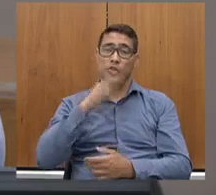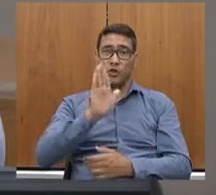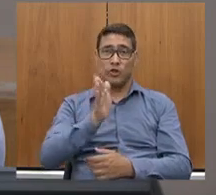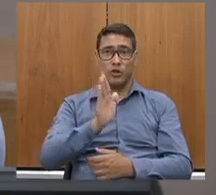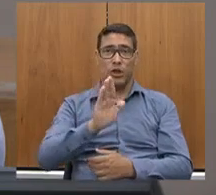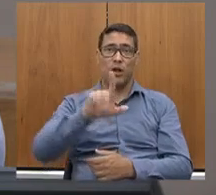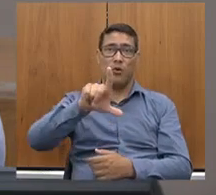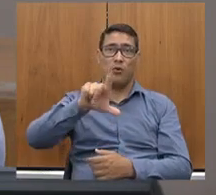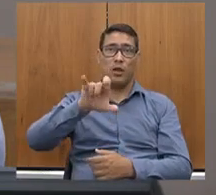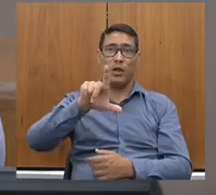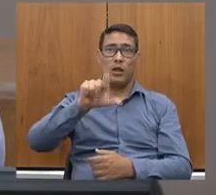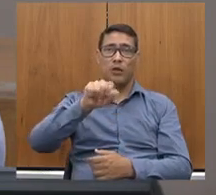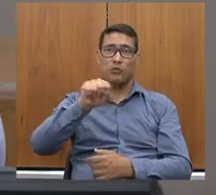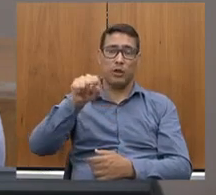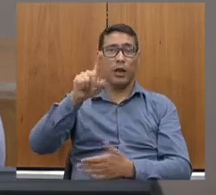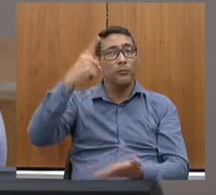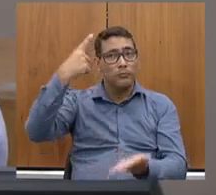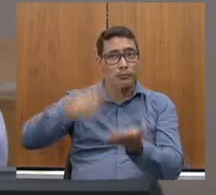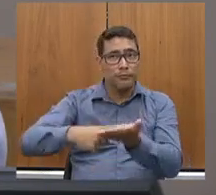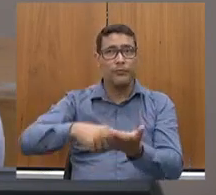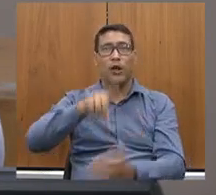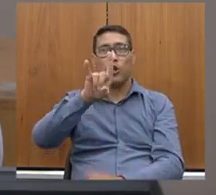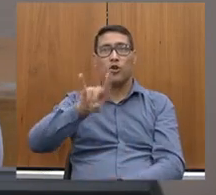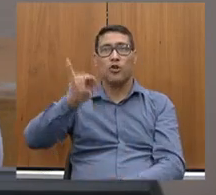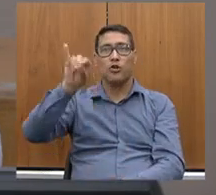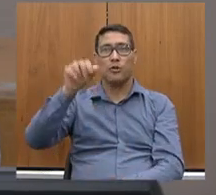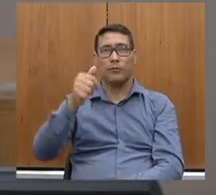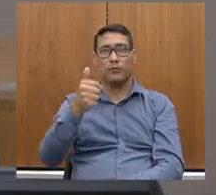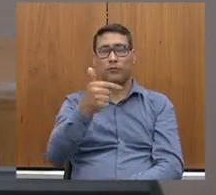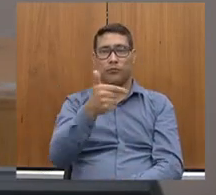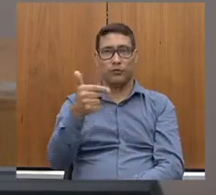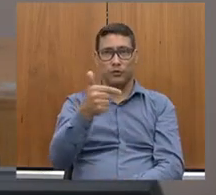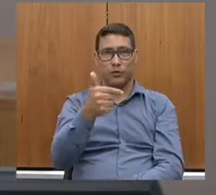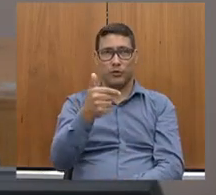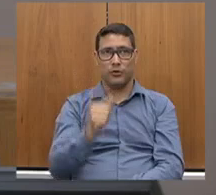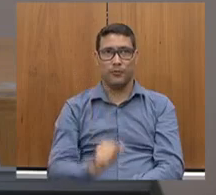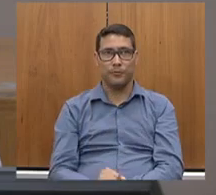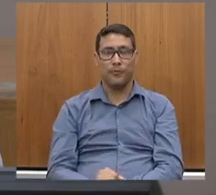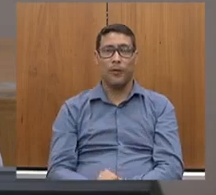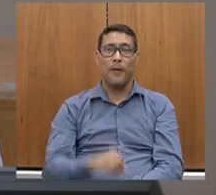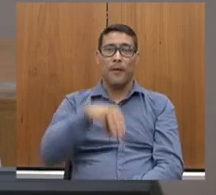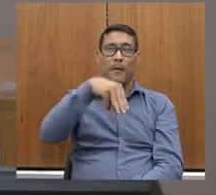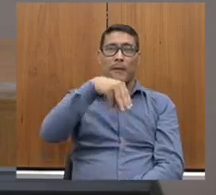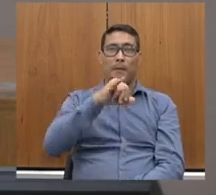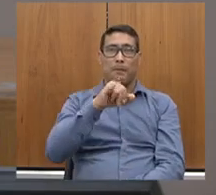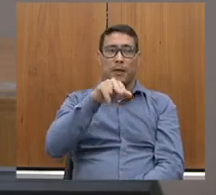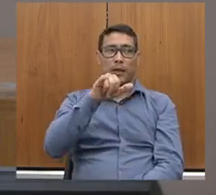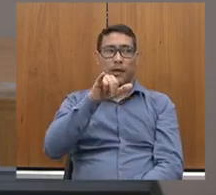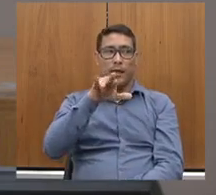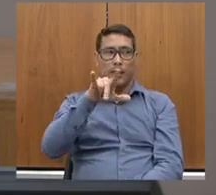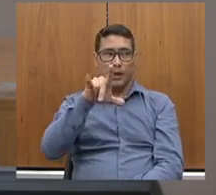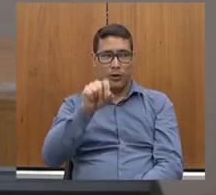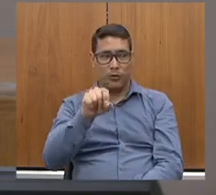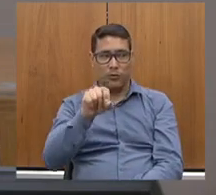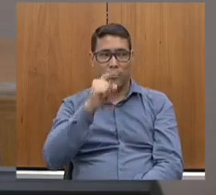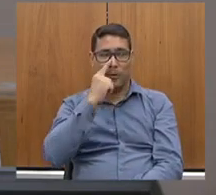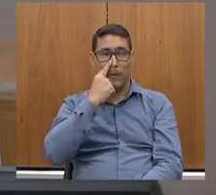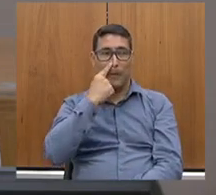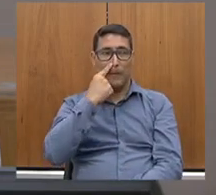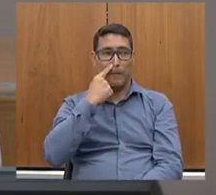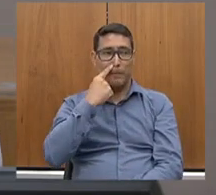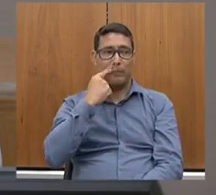para o dia 22. Mineirinho, uma infraestrutura sucateada,